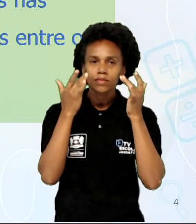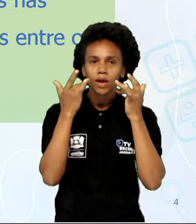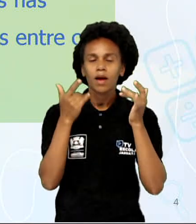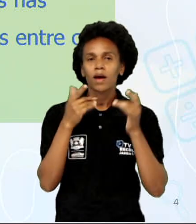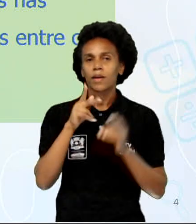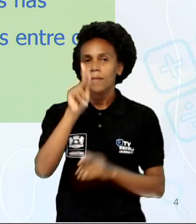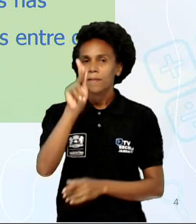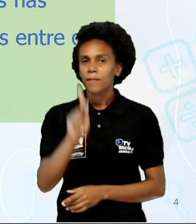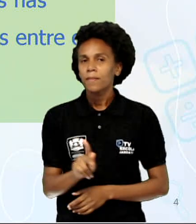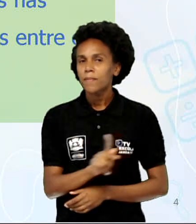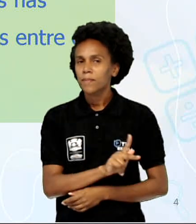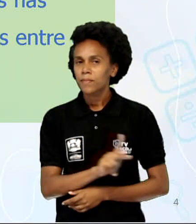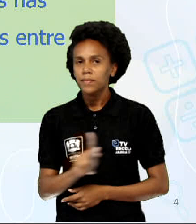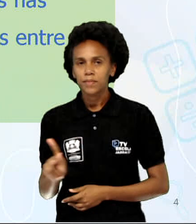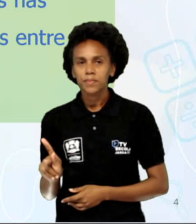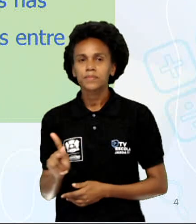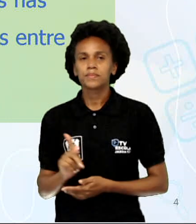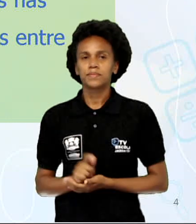entre os índios.